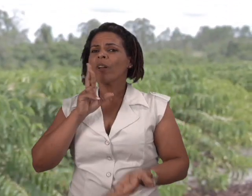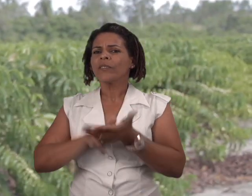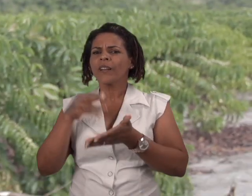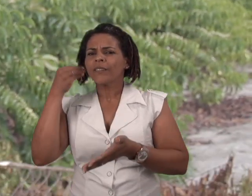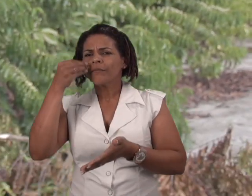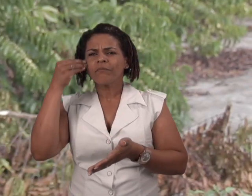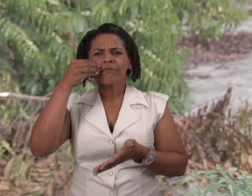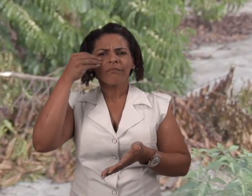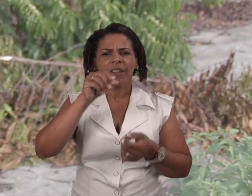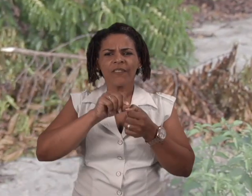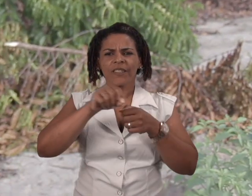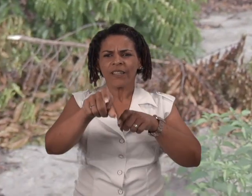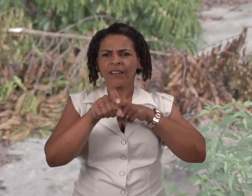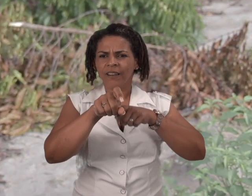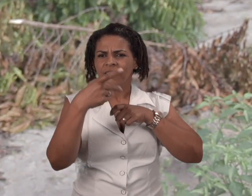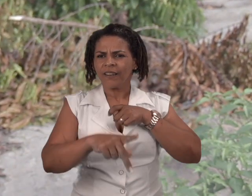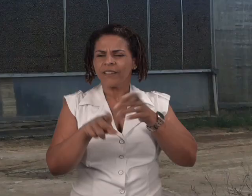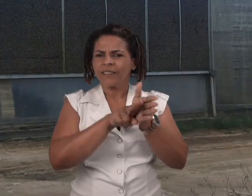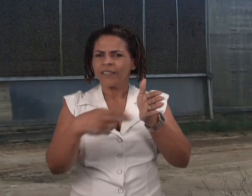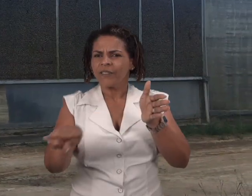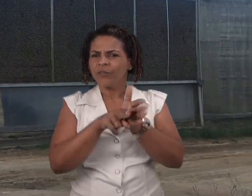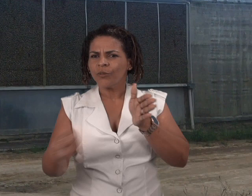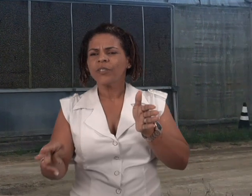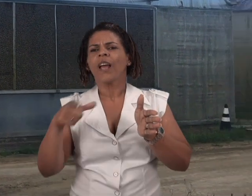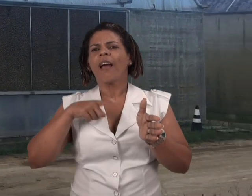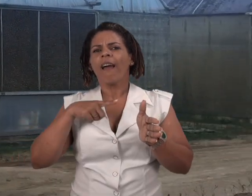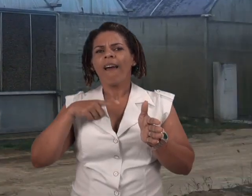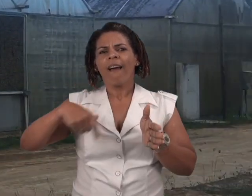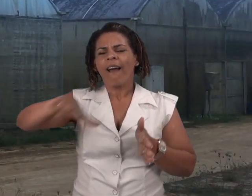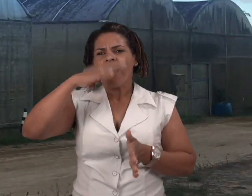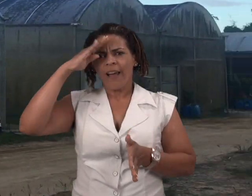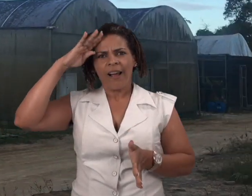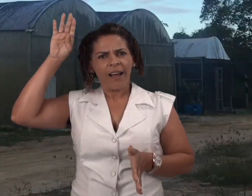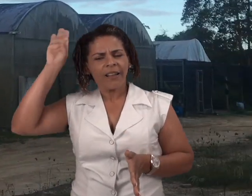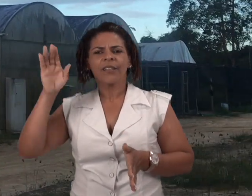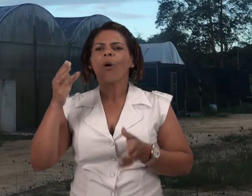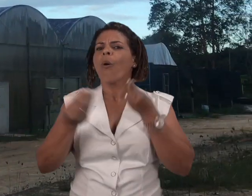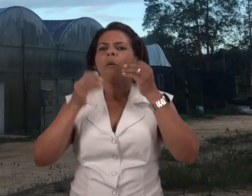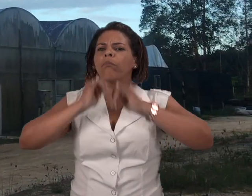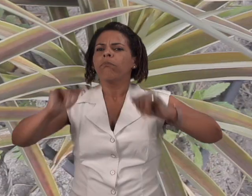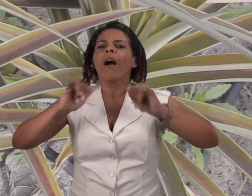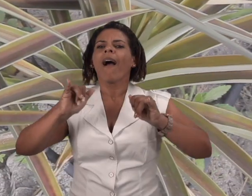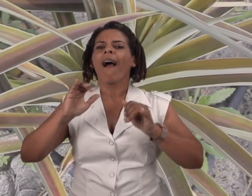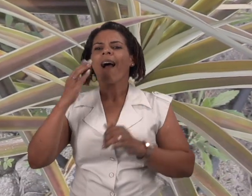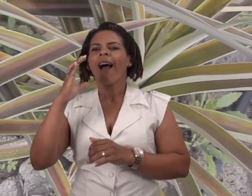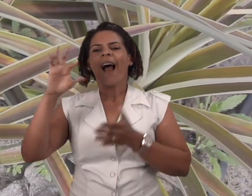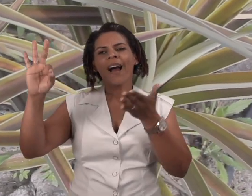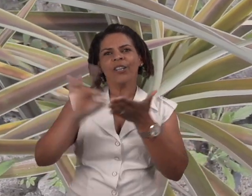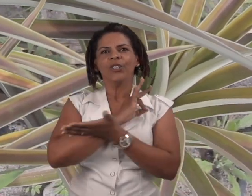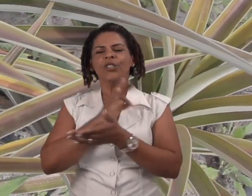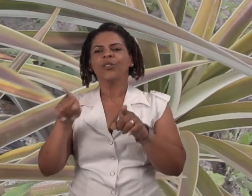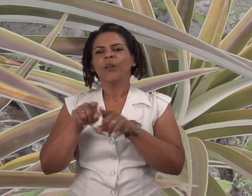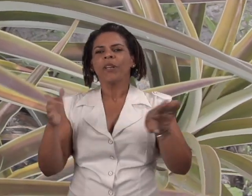resultados dos experimentos feitos na fazenda do SEUNES são divulgados no ambiente acadêmico por meio de artigos científicos